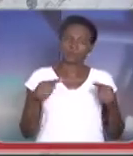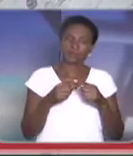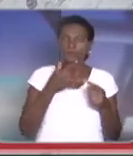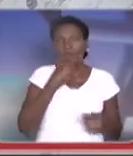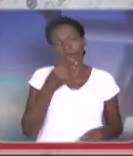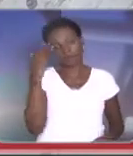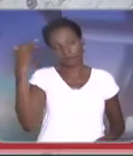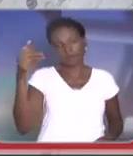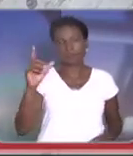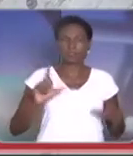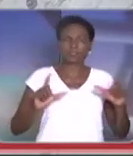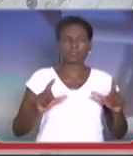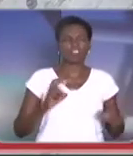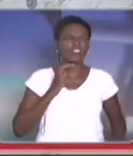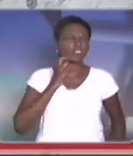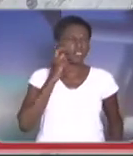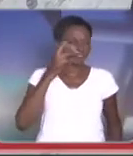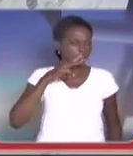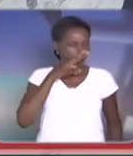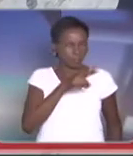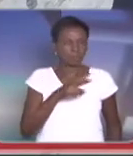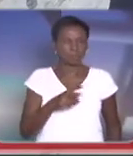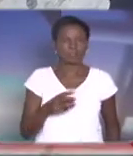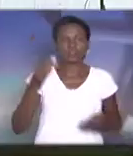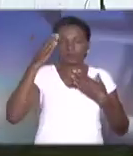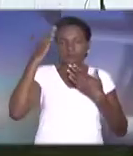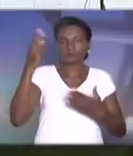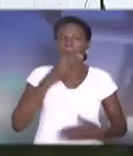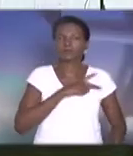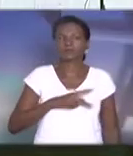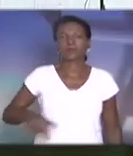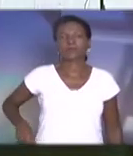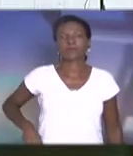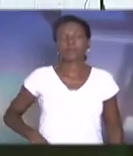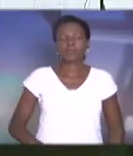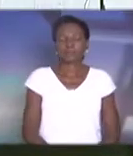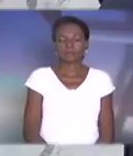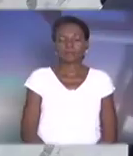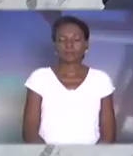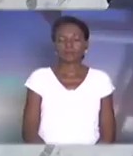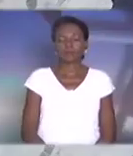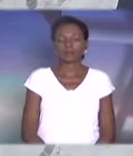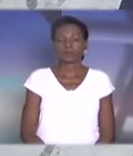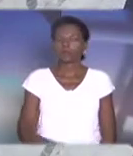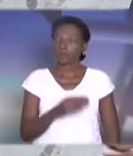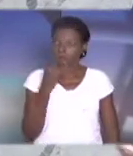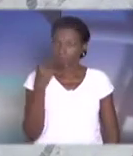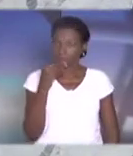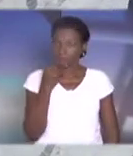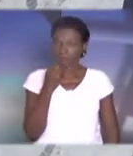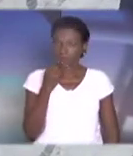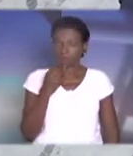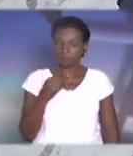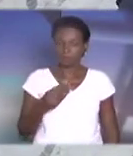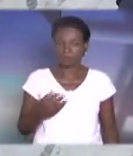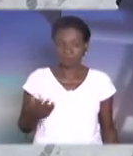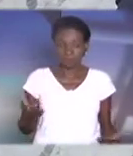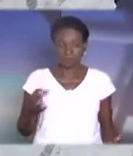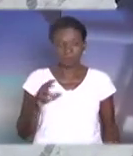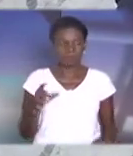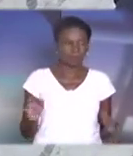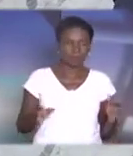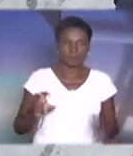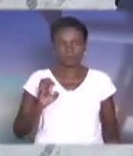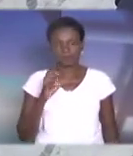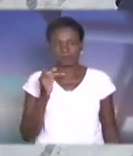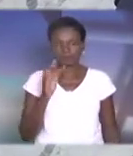uma vergonha. Muito obrigado, senhor presidente. Senhor presidente, aproveitando o momento efusivo aqui nessa casa,